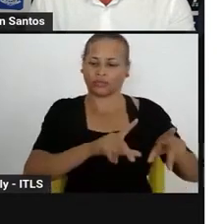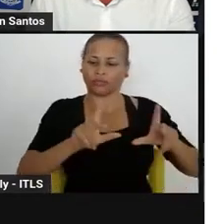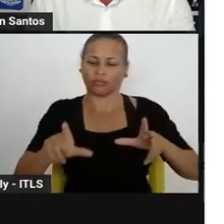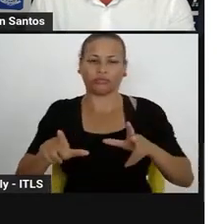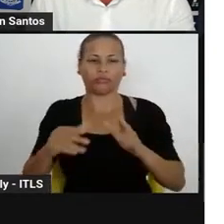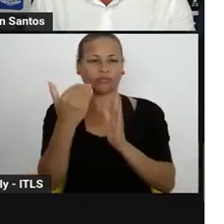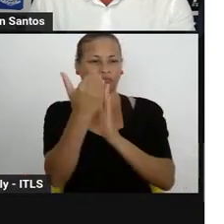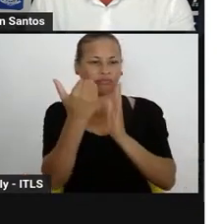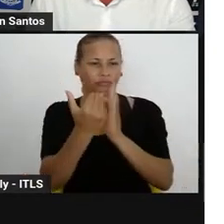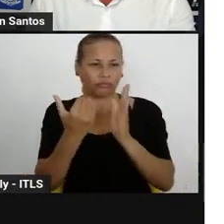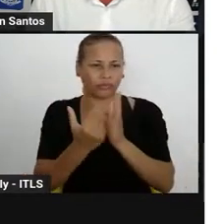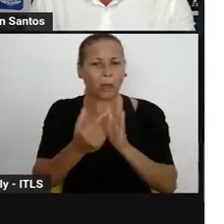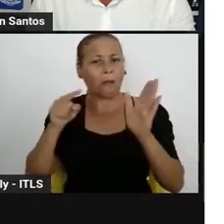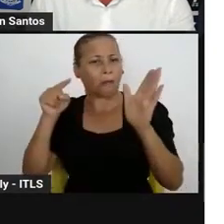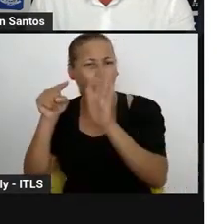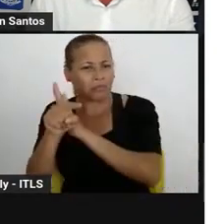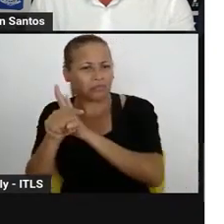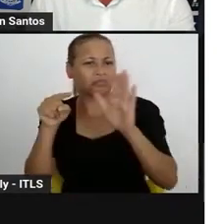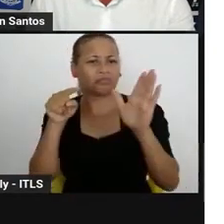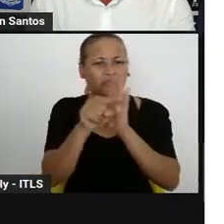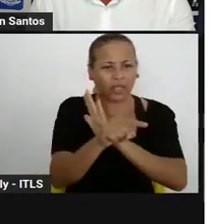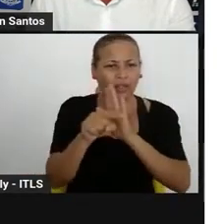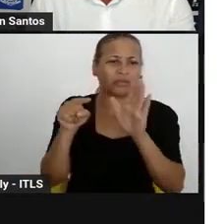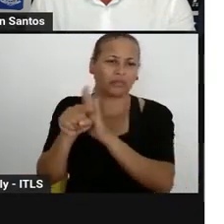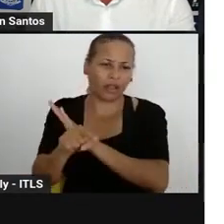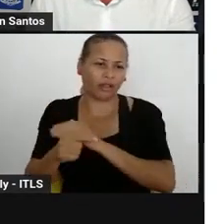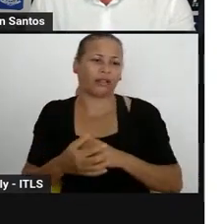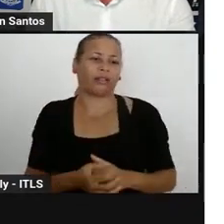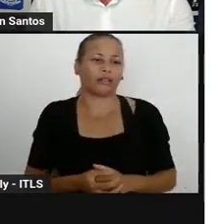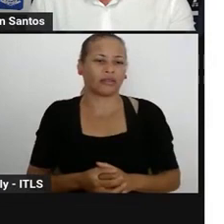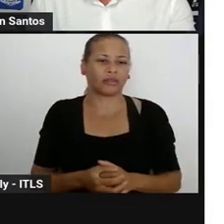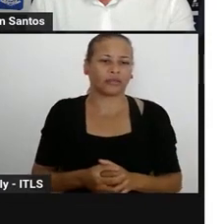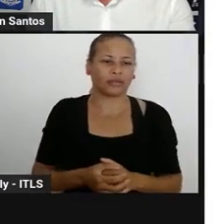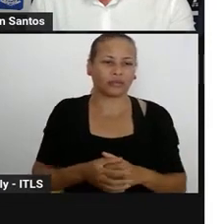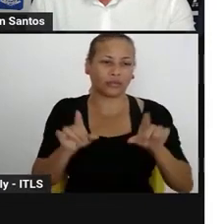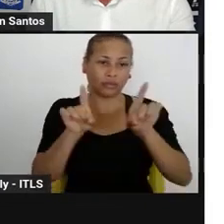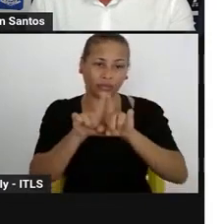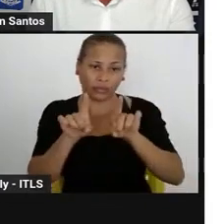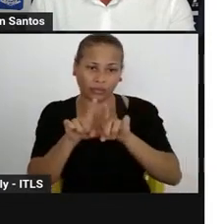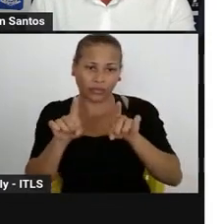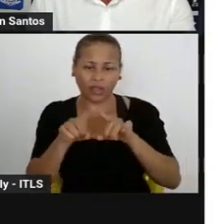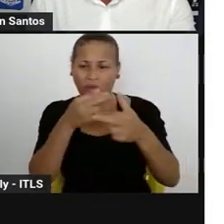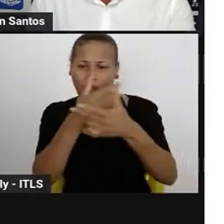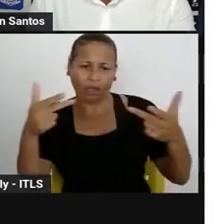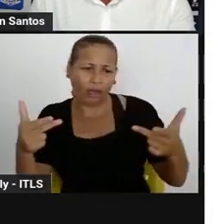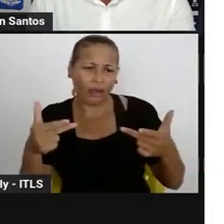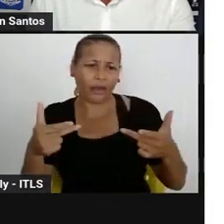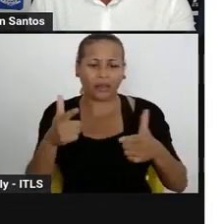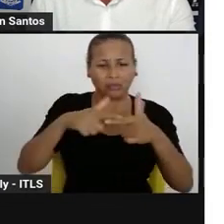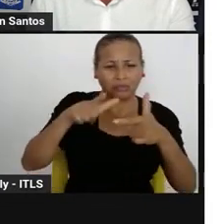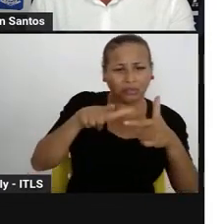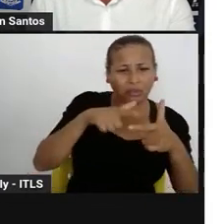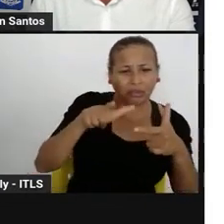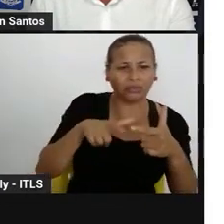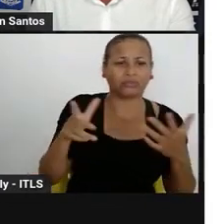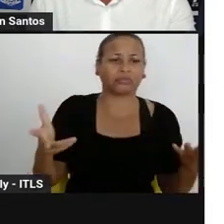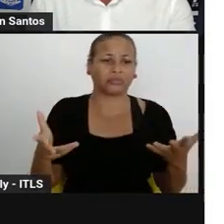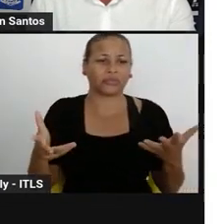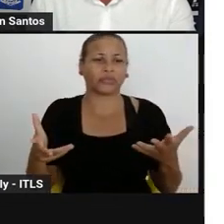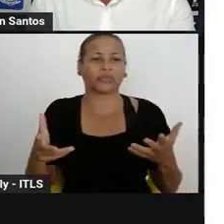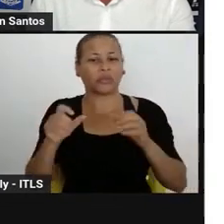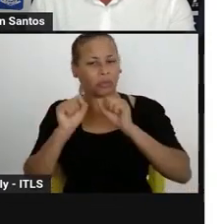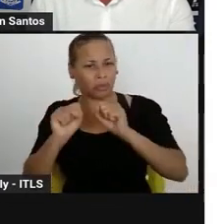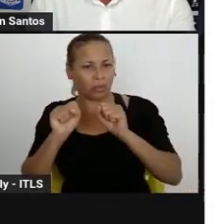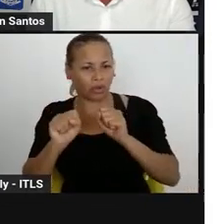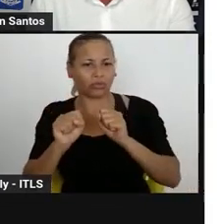questionar, aplicar e generalizar. Resoluções de problemas teóricos e práticas do